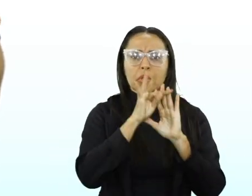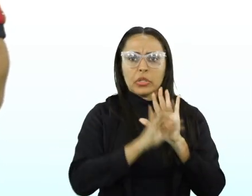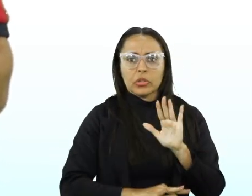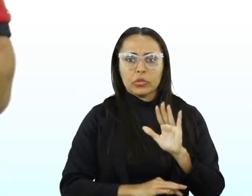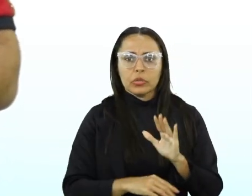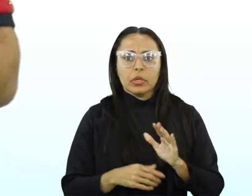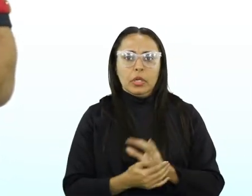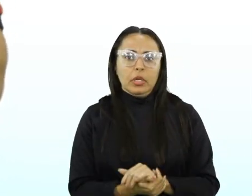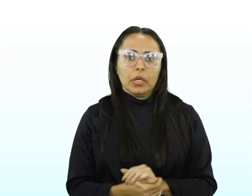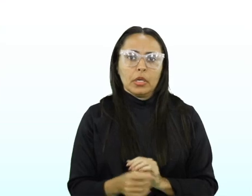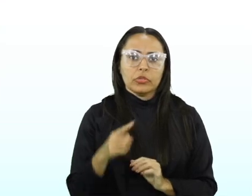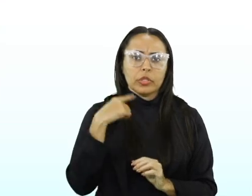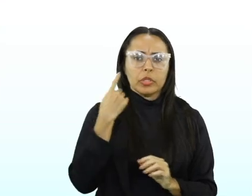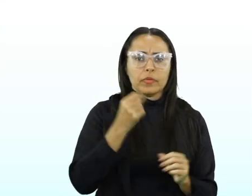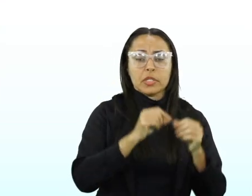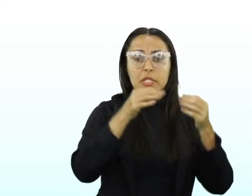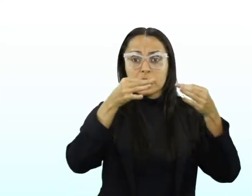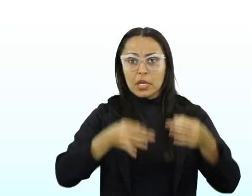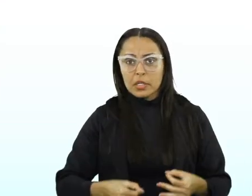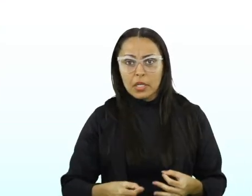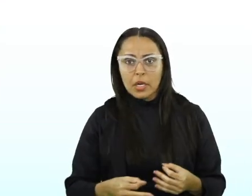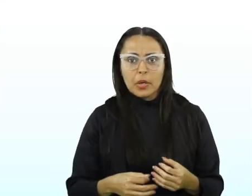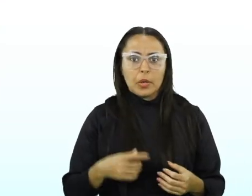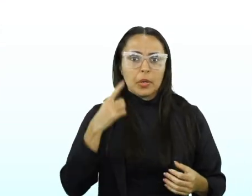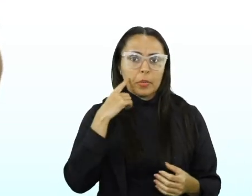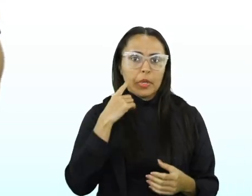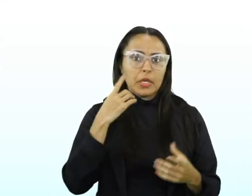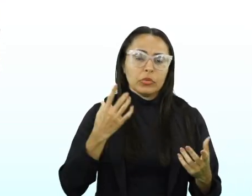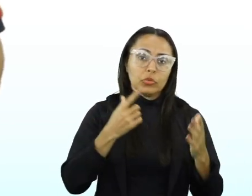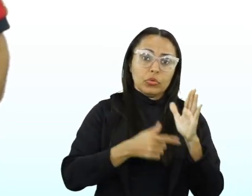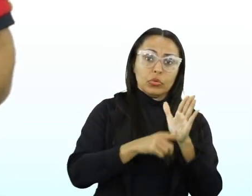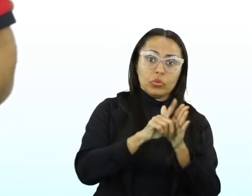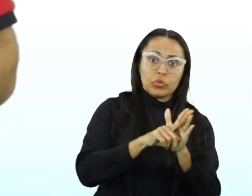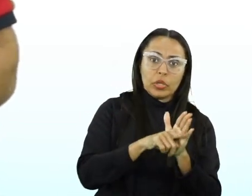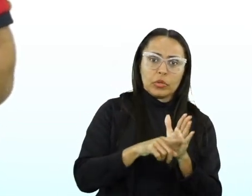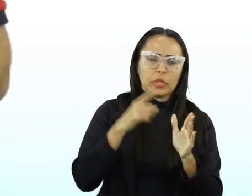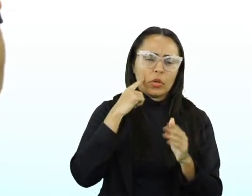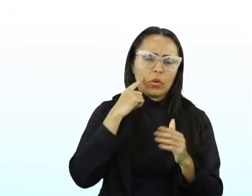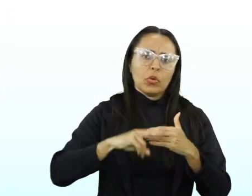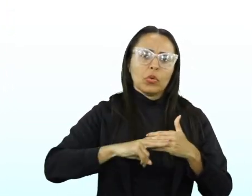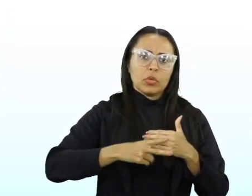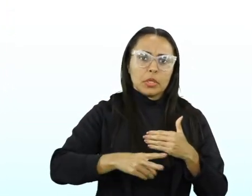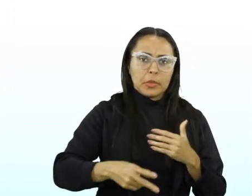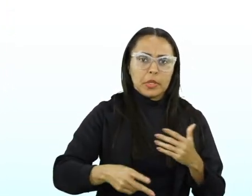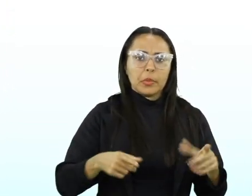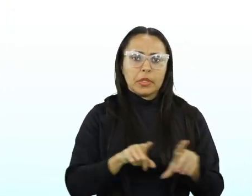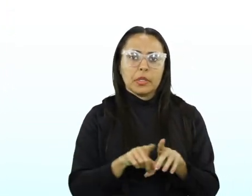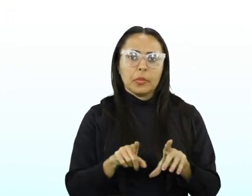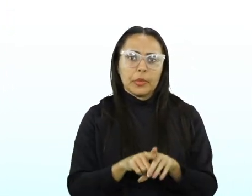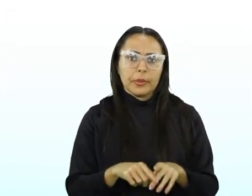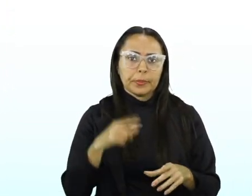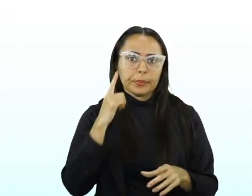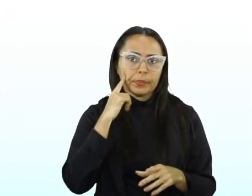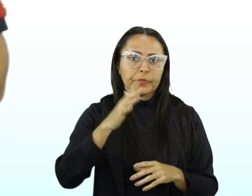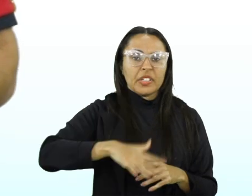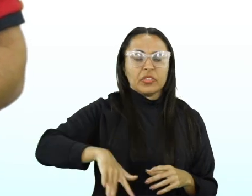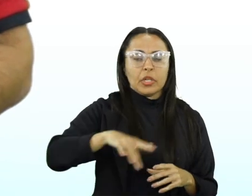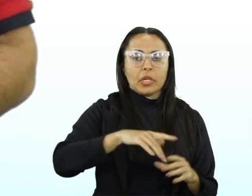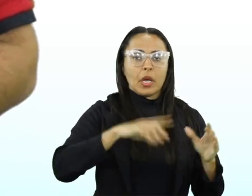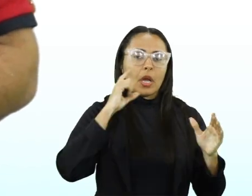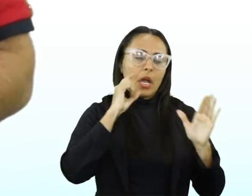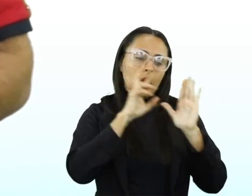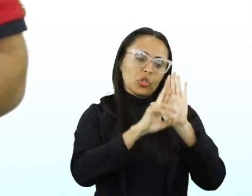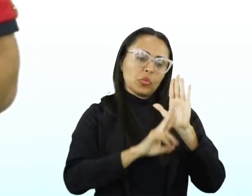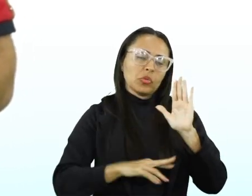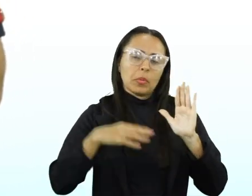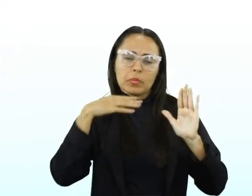identifica isso aí, gente vai exatamente na identificação do gênero e do tipo. E, consequentemente, na intencionalidade do autor. Você vai chegar a resposta com uma